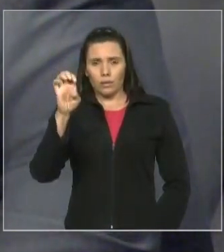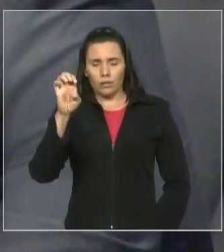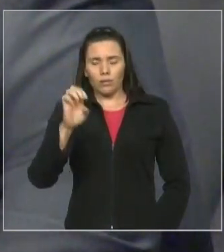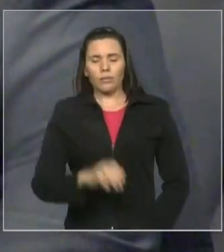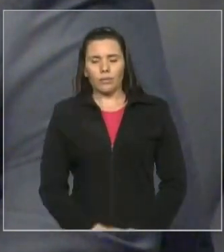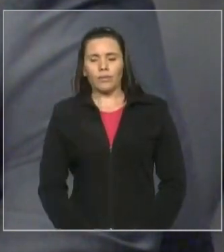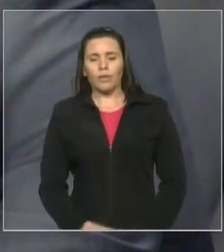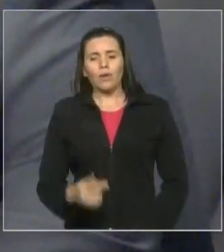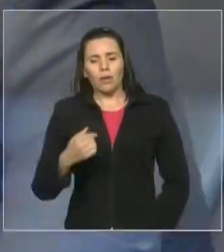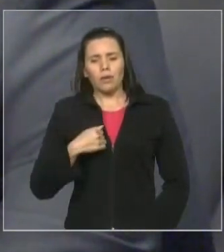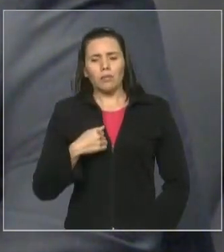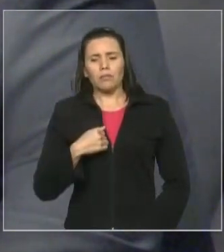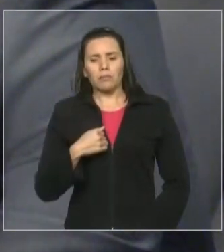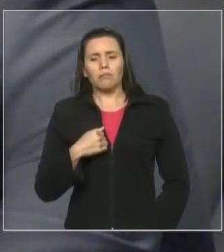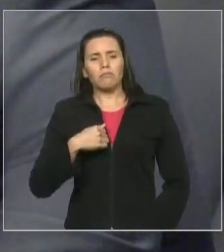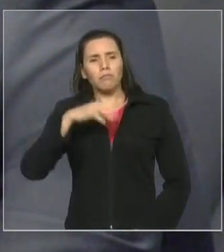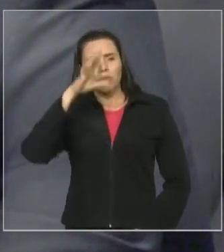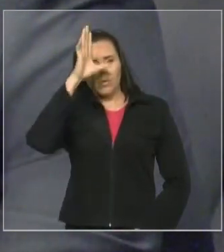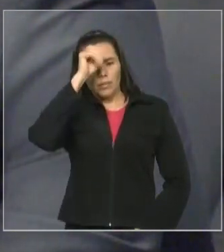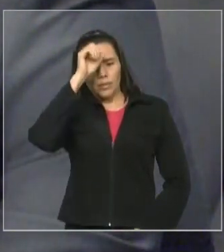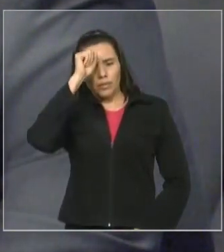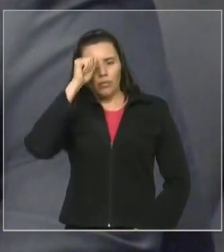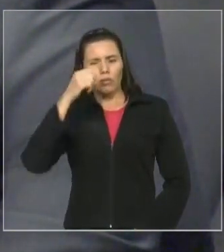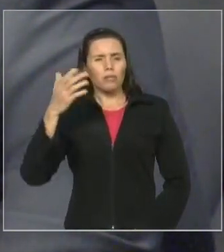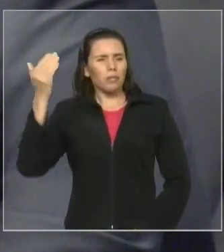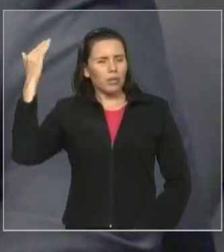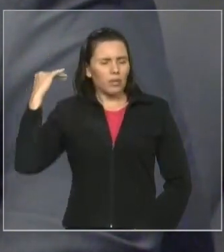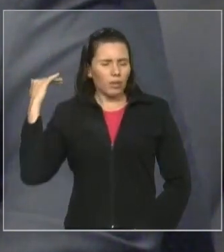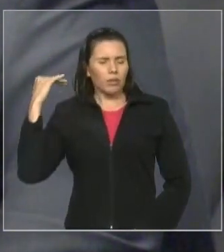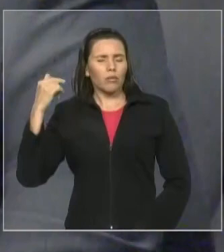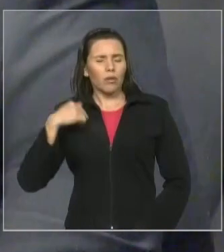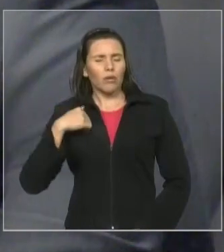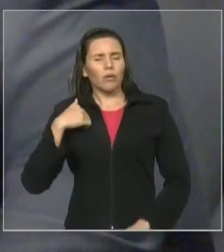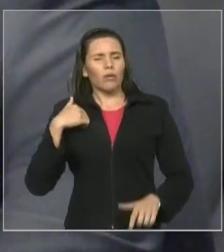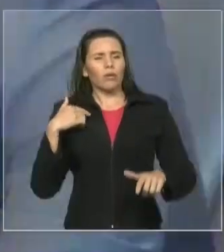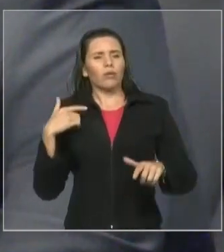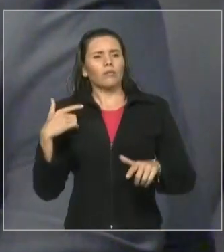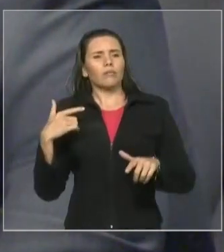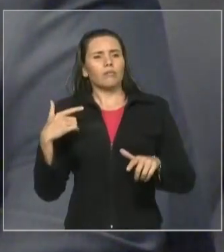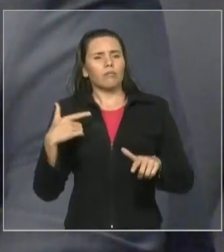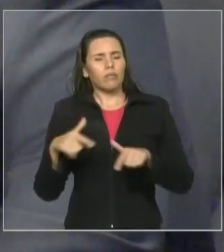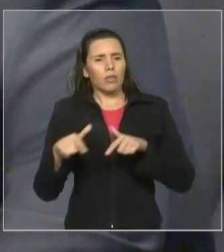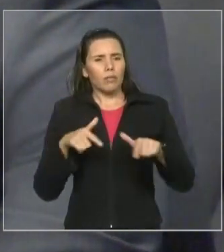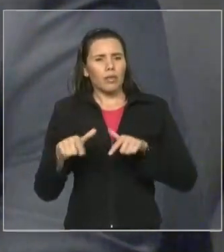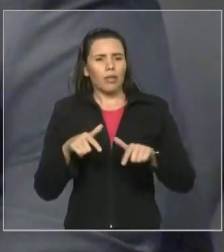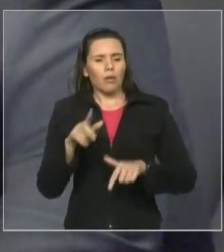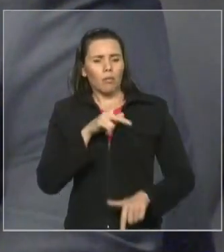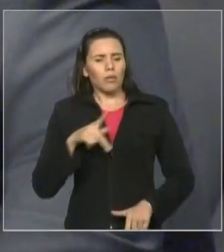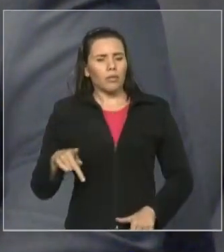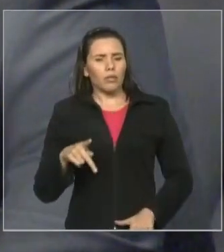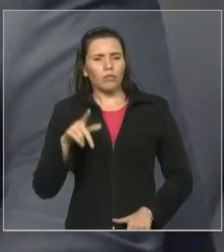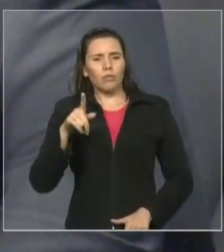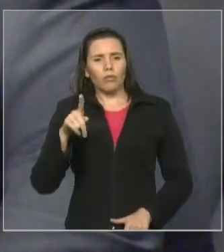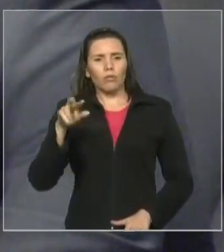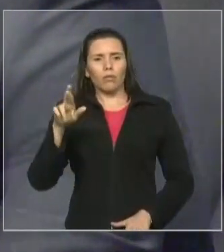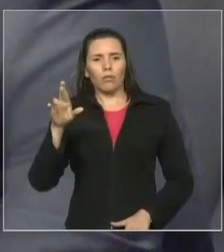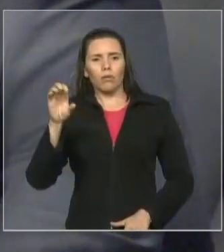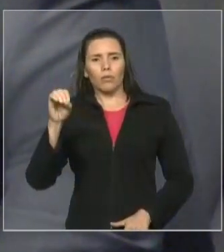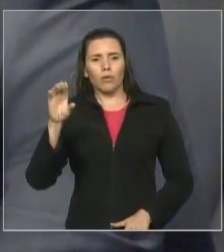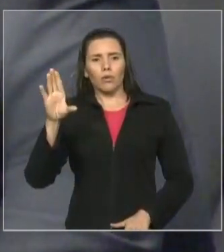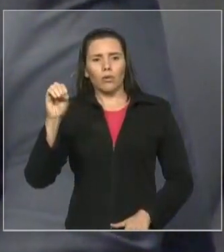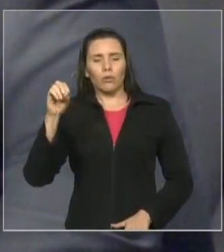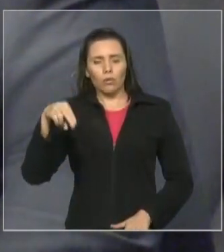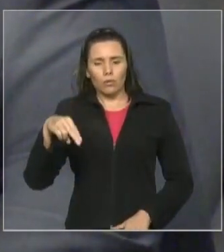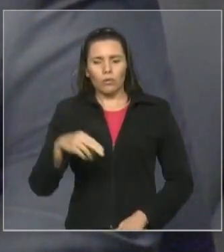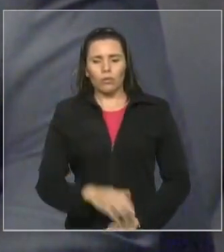a oportunidade que eu tive de presidir o PROCON Maranhão durante 1.187 dias, as orientações, os diálogos, as